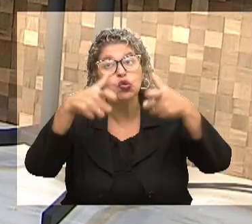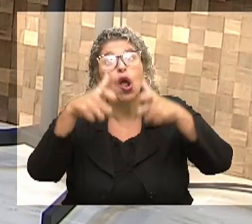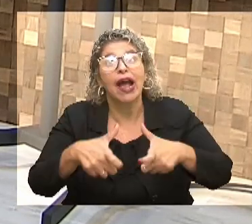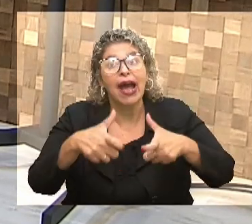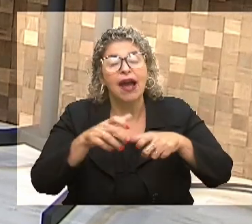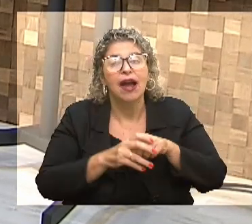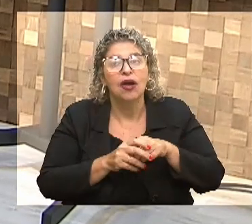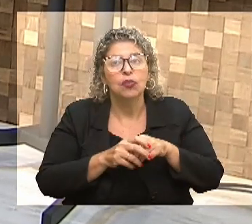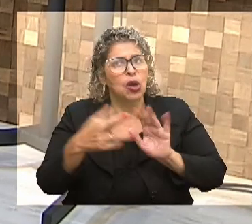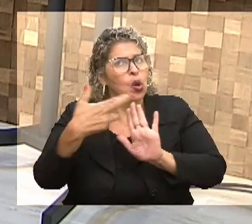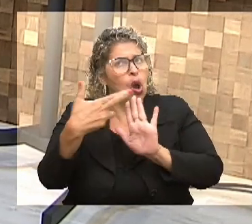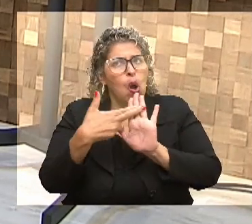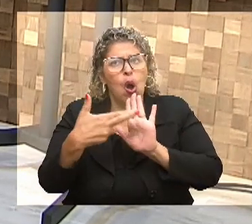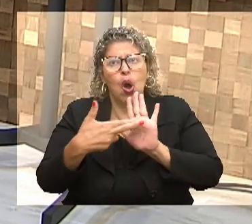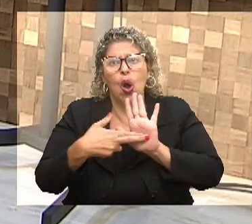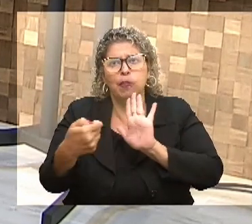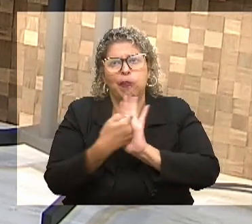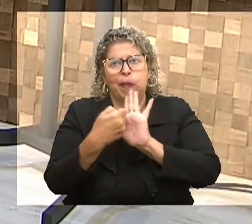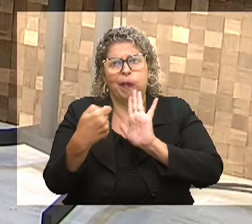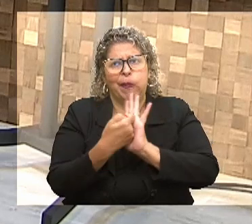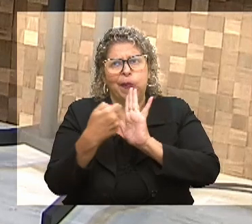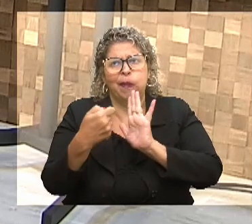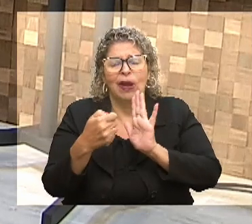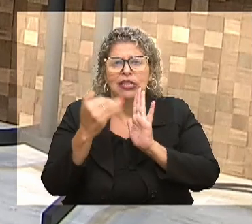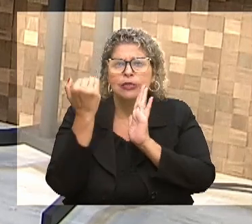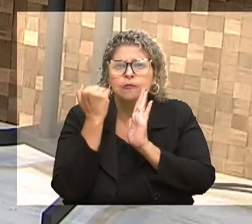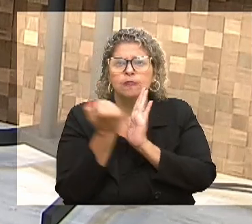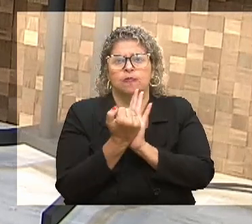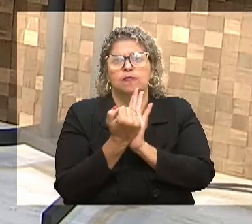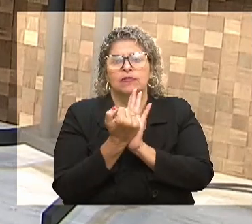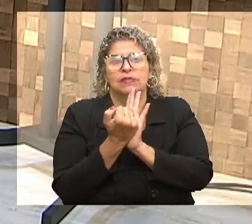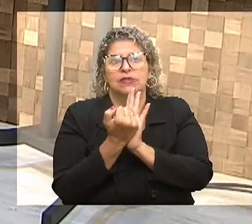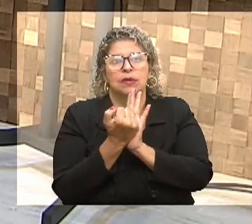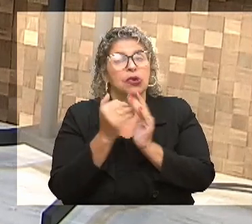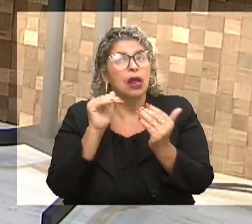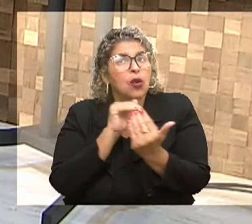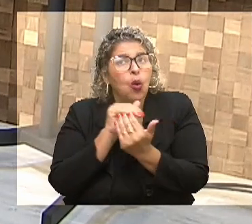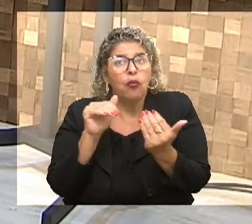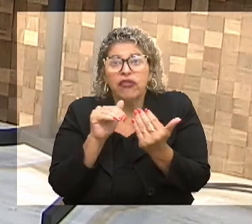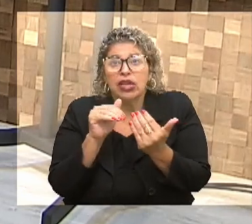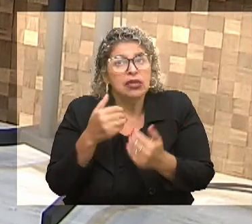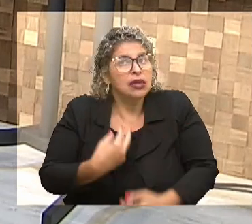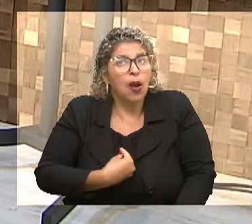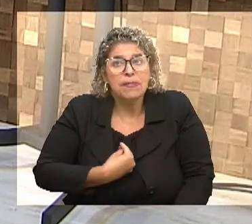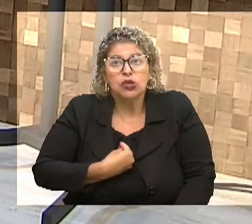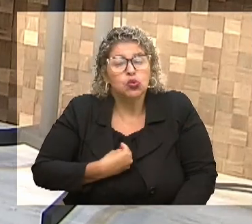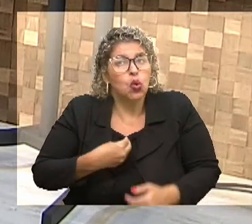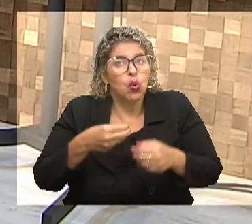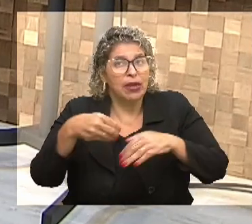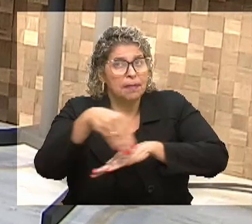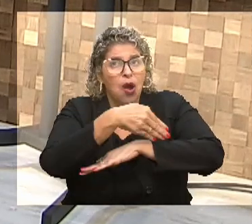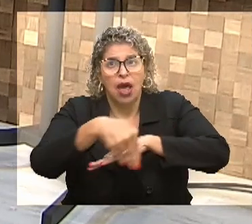algumas regras são assim, digamos, incompatíveis com o modo de vida, né?